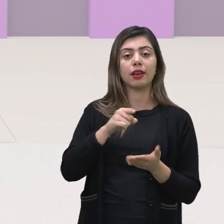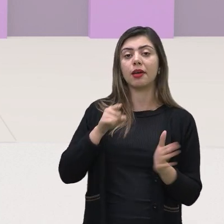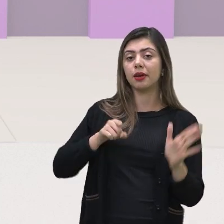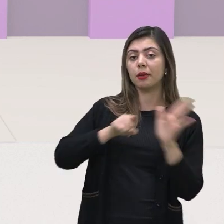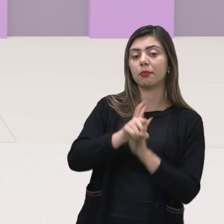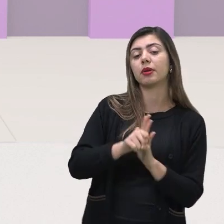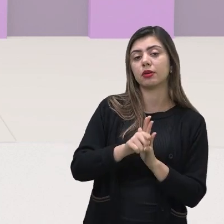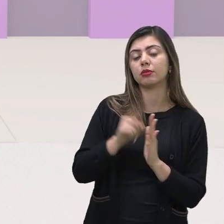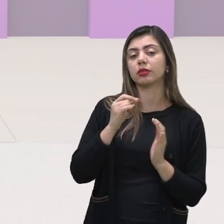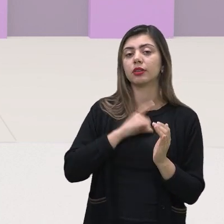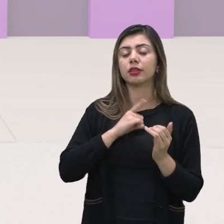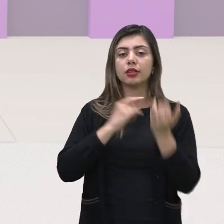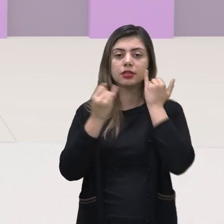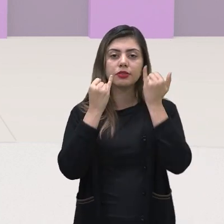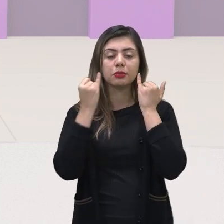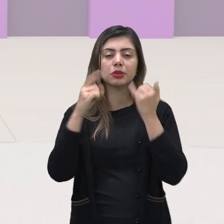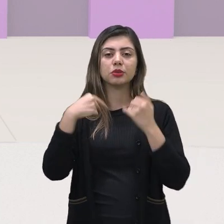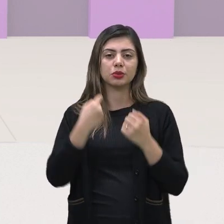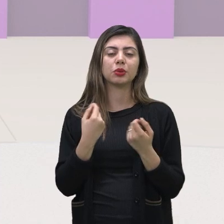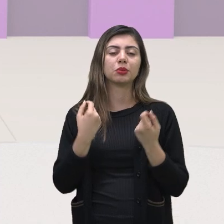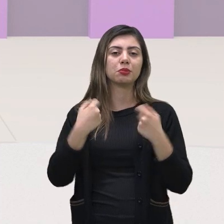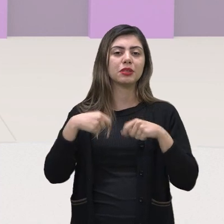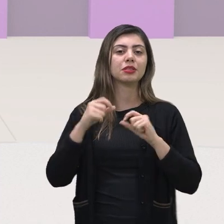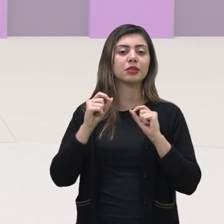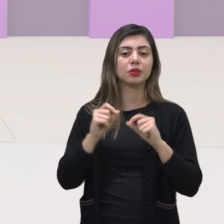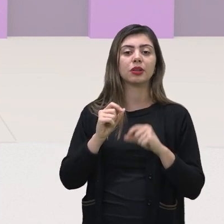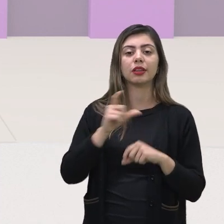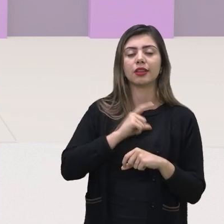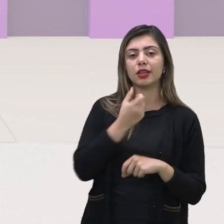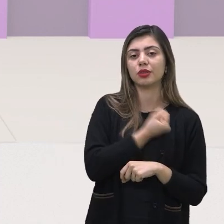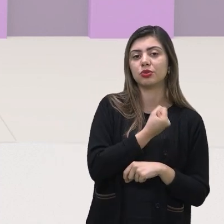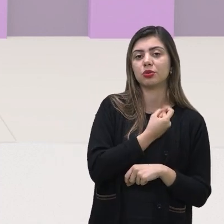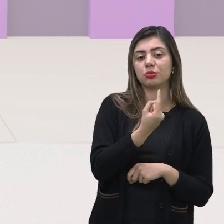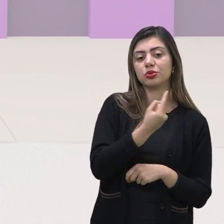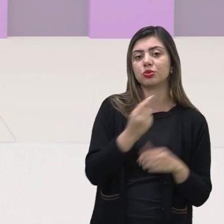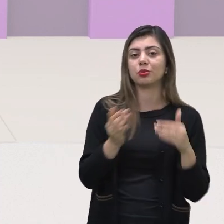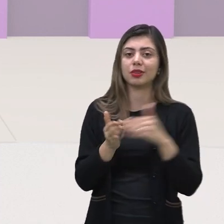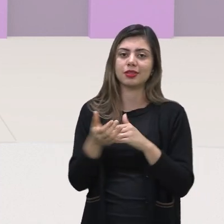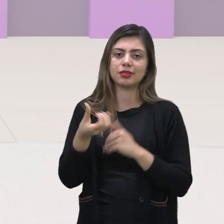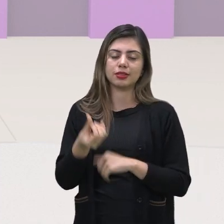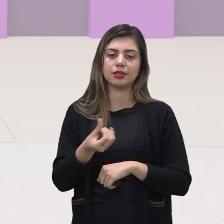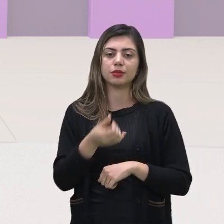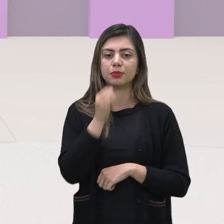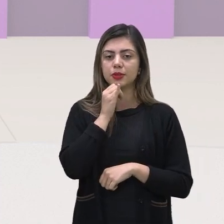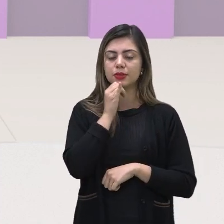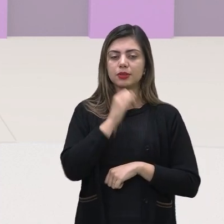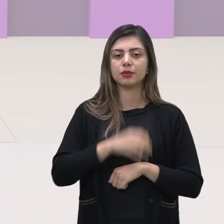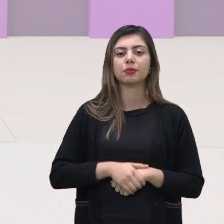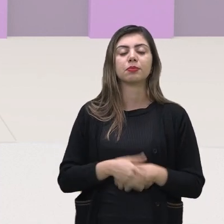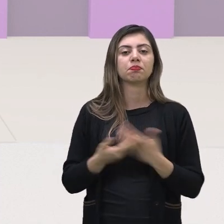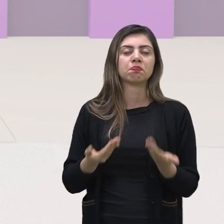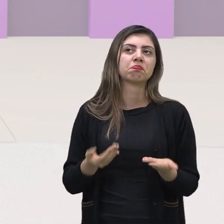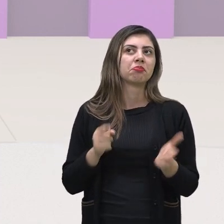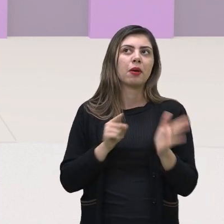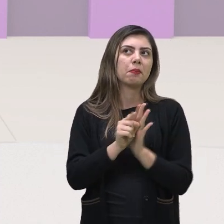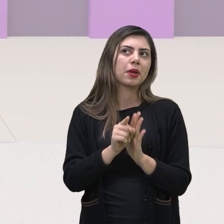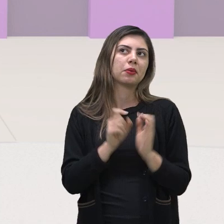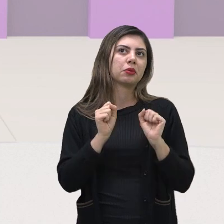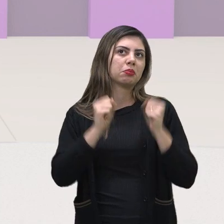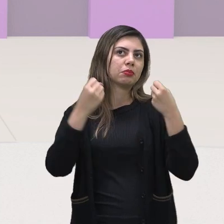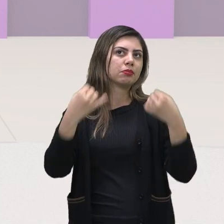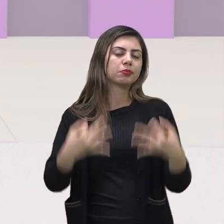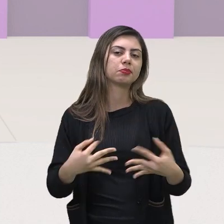é sempre determinado por números que vão de 1 até 6 por exemplo a questão pode te pedir assim